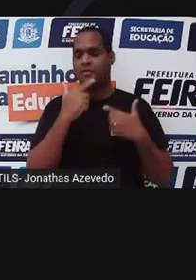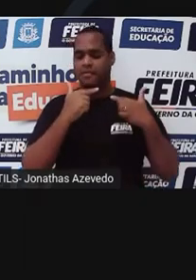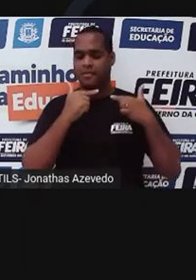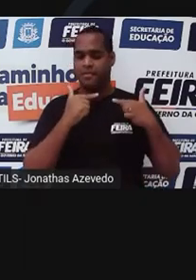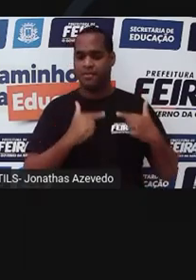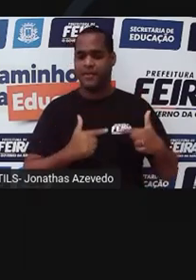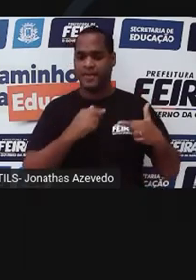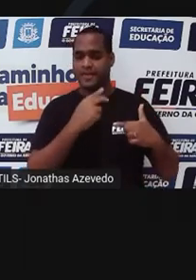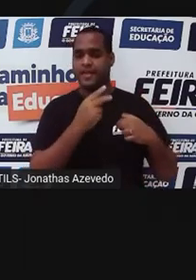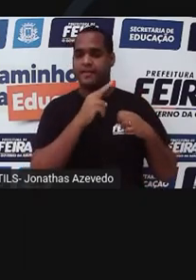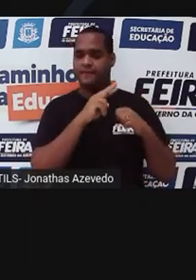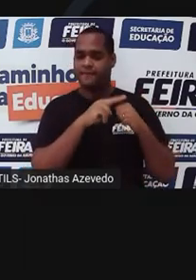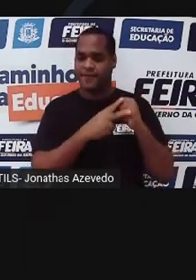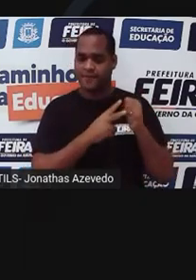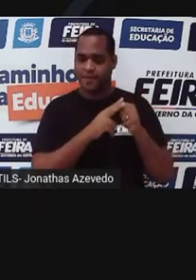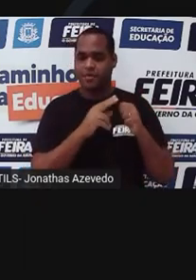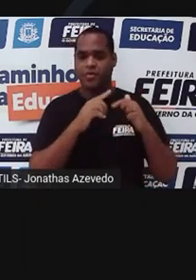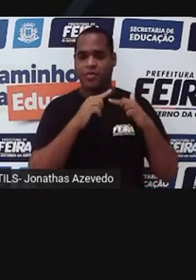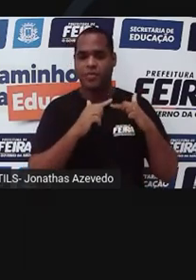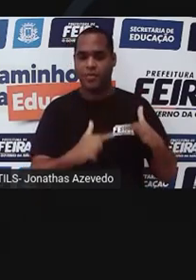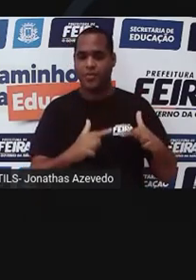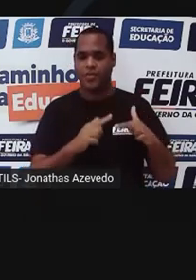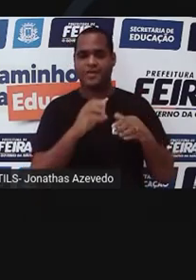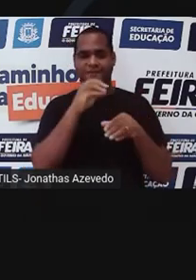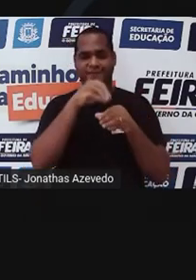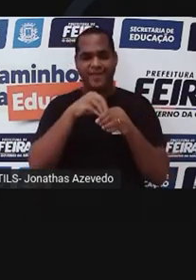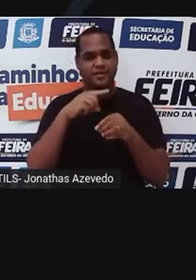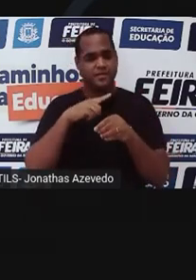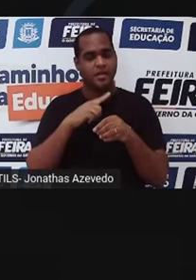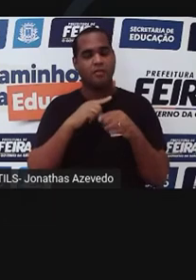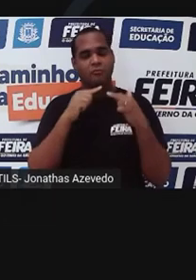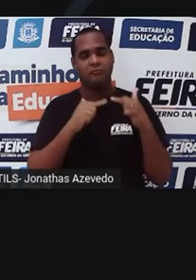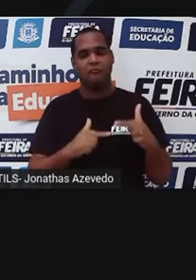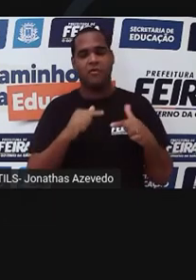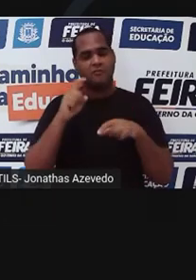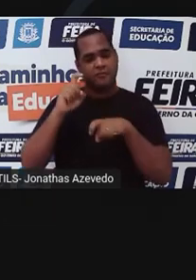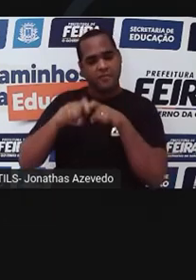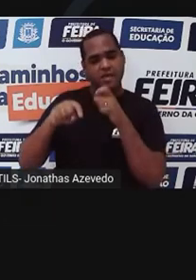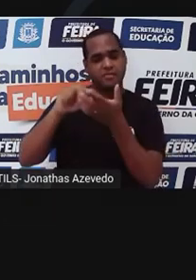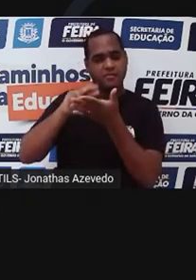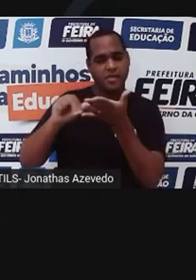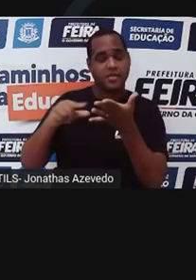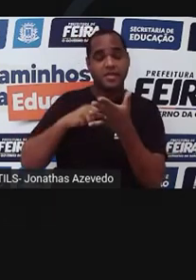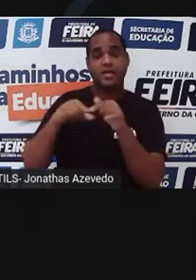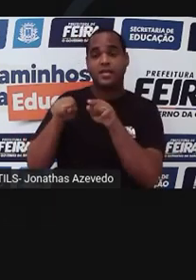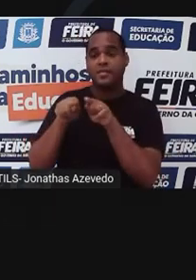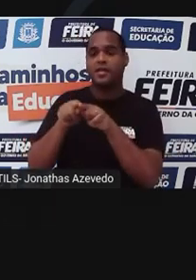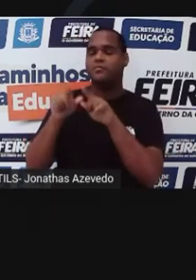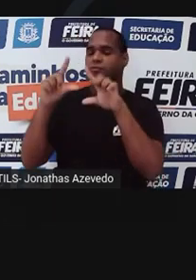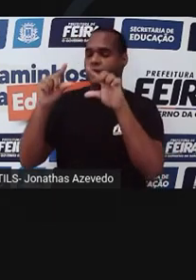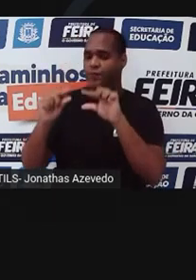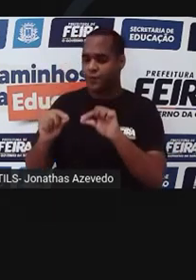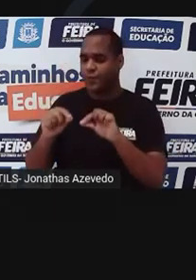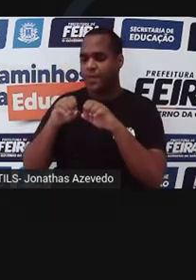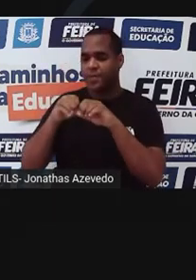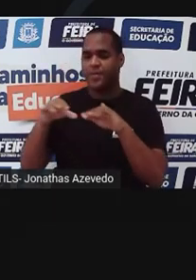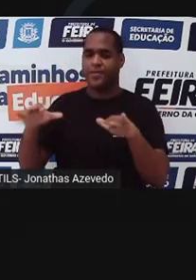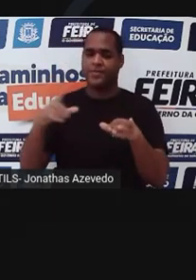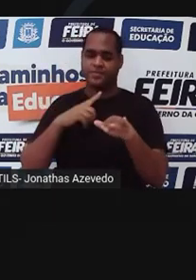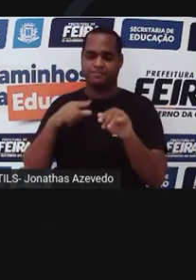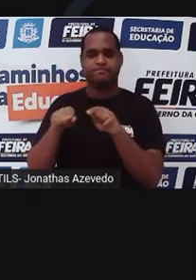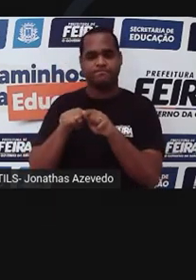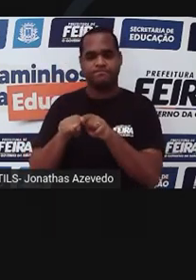a carga viral, fazer o vírus desaparecer das secreções sexuais, e, com isso, reduzir muito a transmissão.